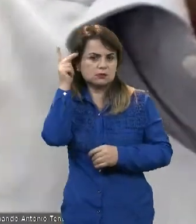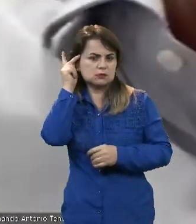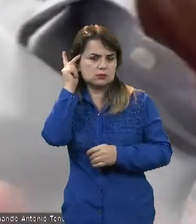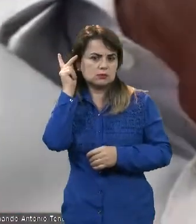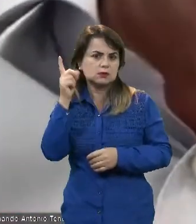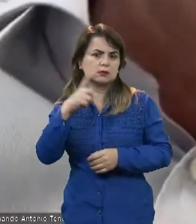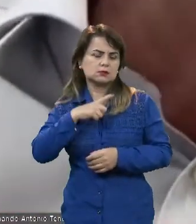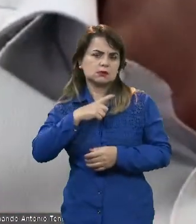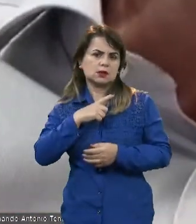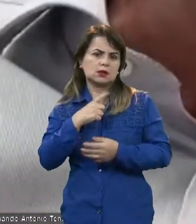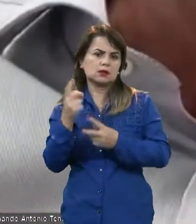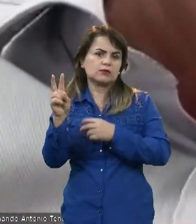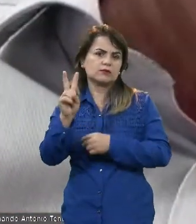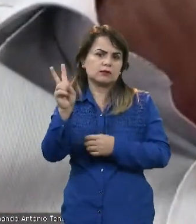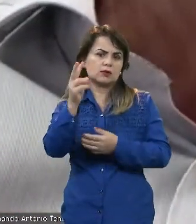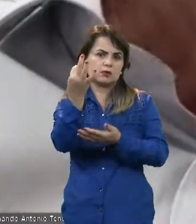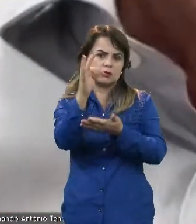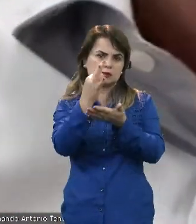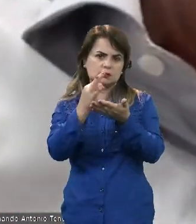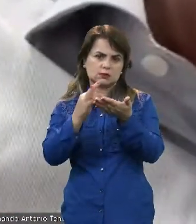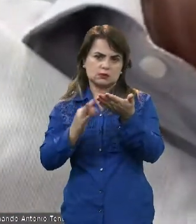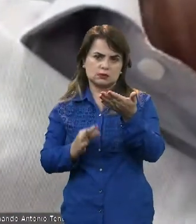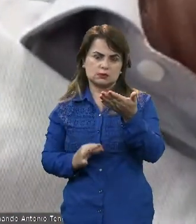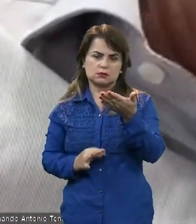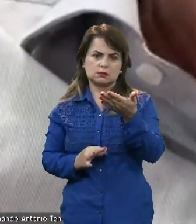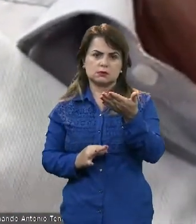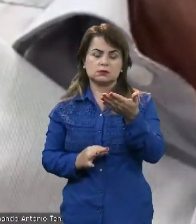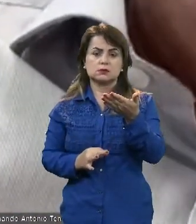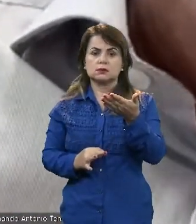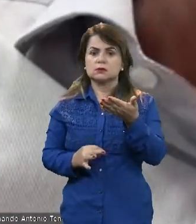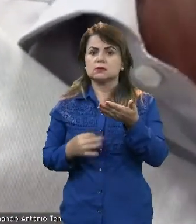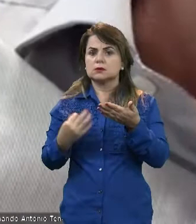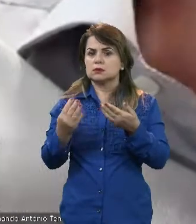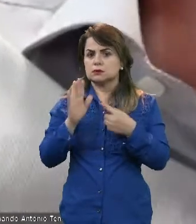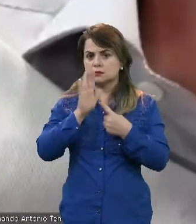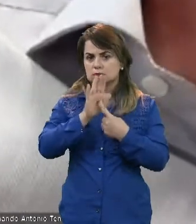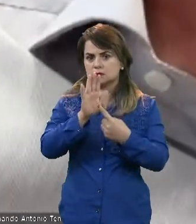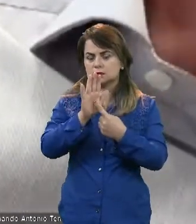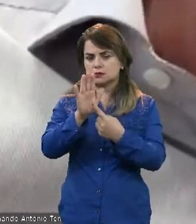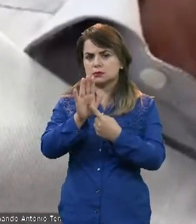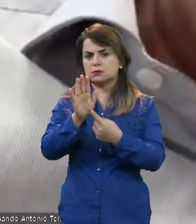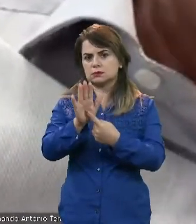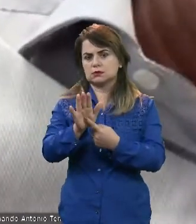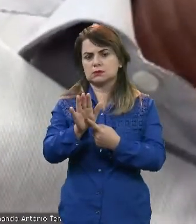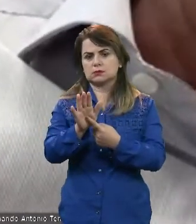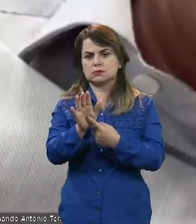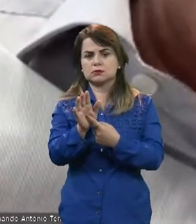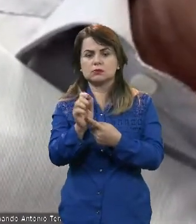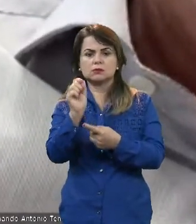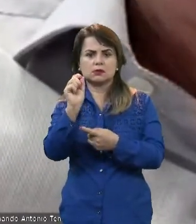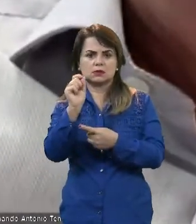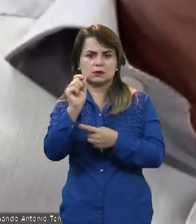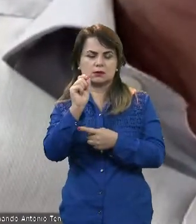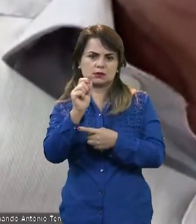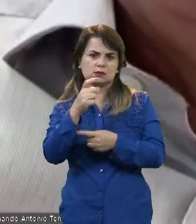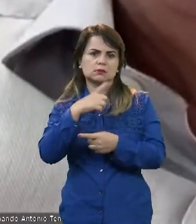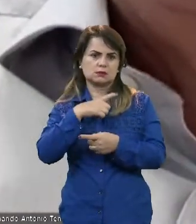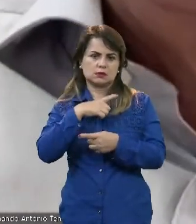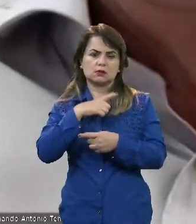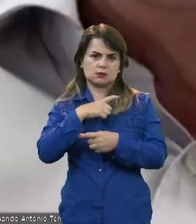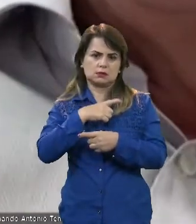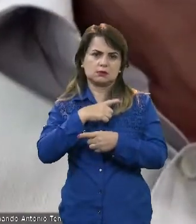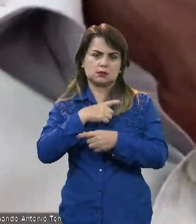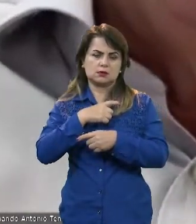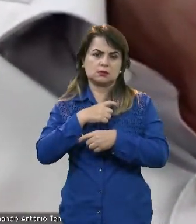taxa. Mas a taxa que está sendo tratada aí, ela está de acordo com o que é proposto ao mercado. ela pode ter